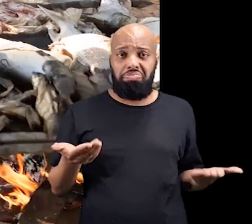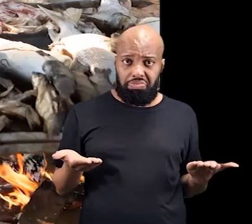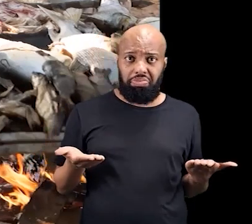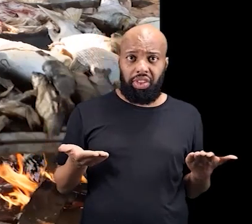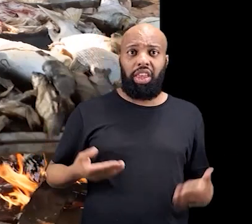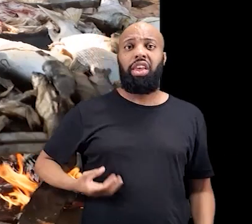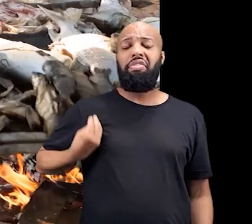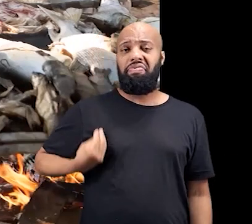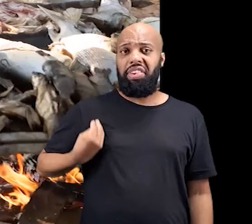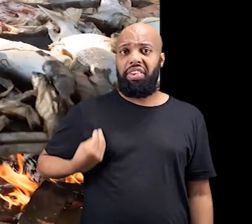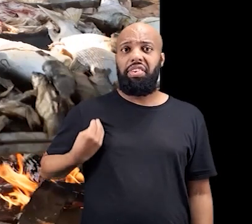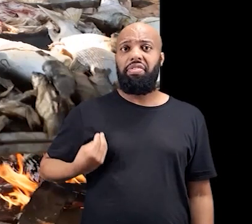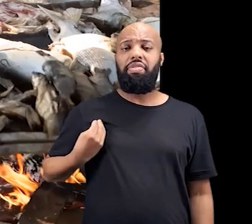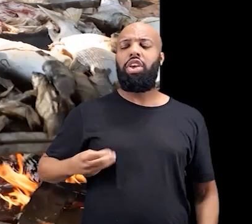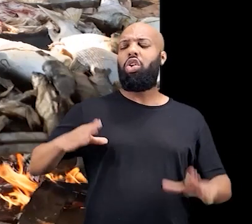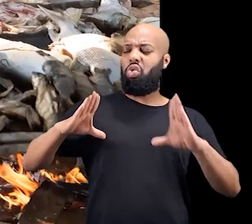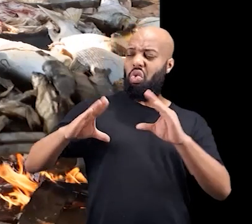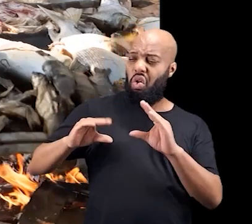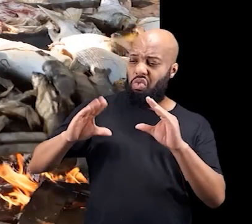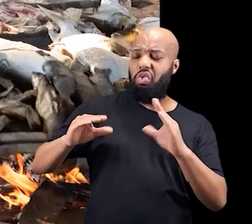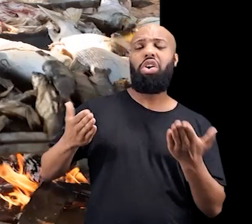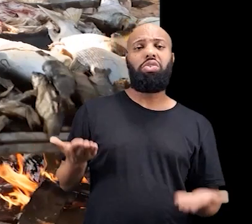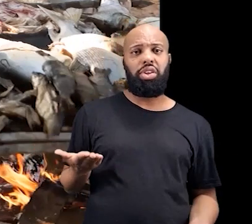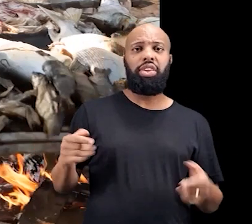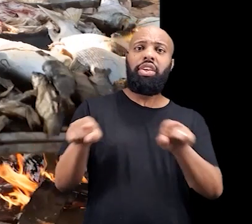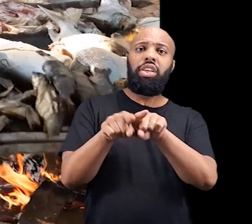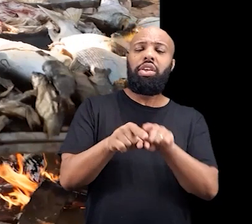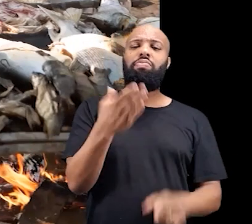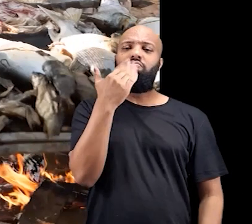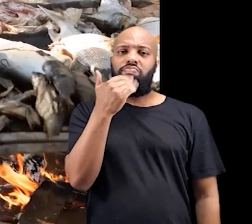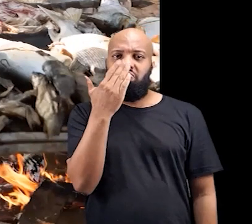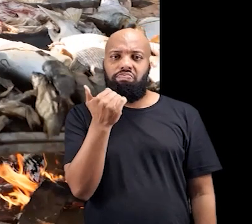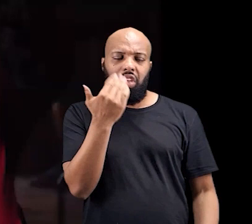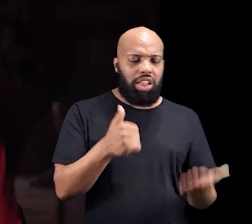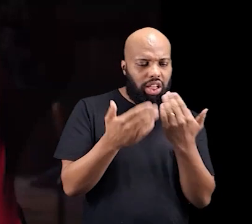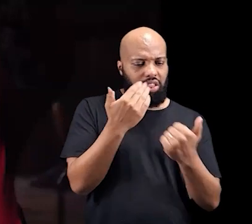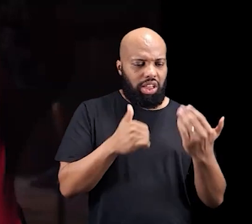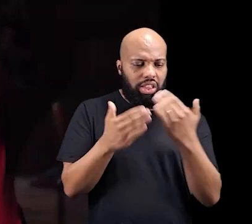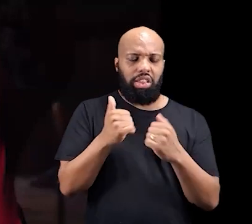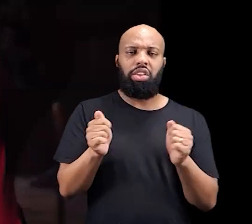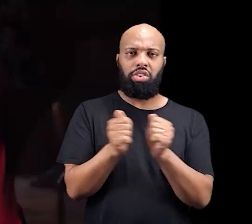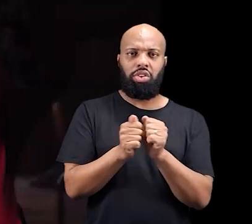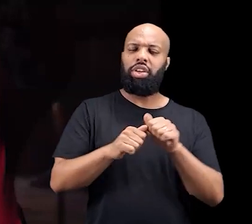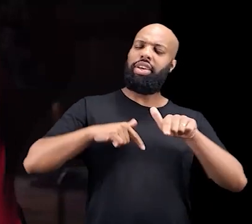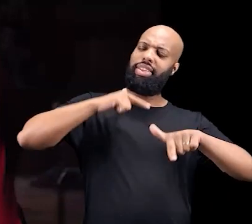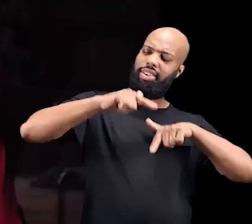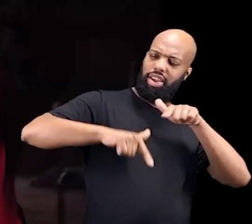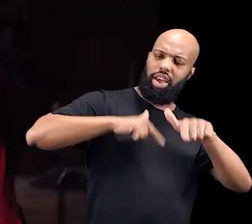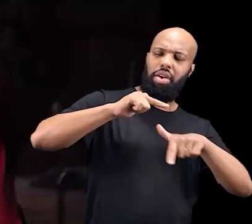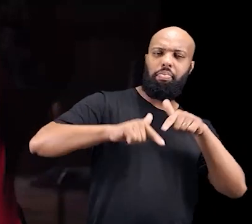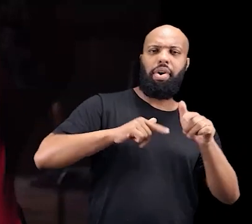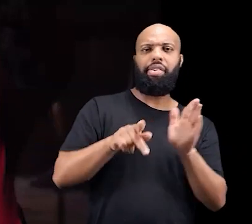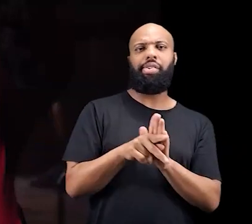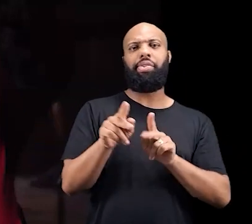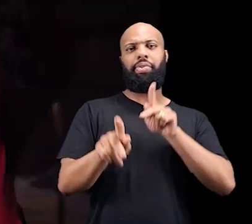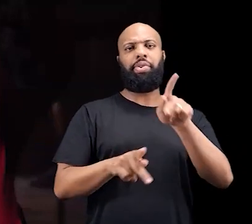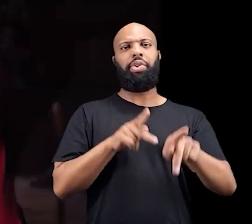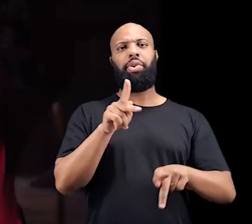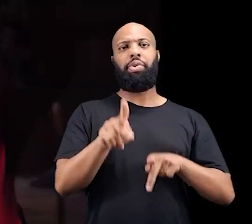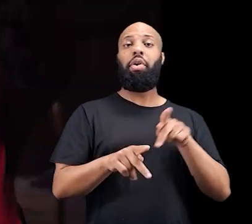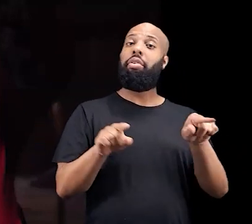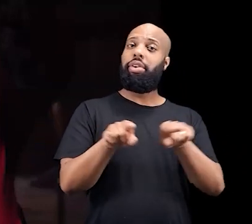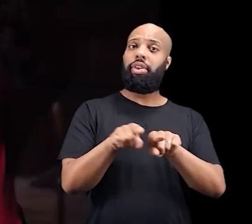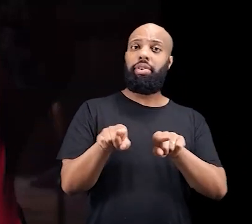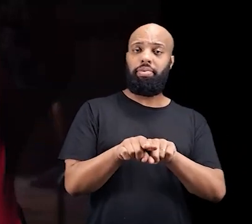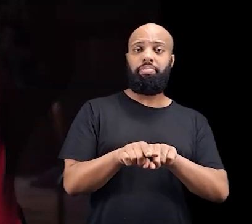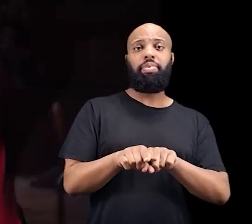possam ser bem... Viver tudo isso com bastante conforto, né? E ser alimentados. Então, é um grande trabalho